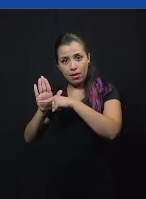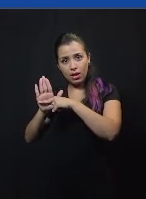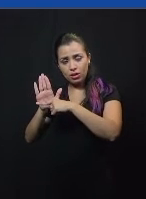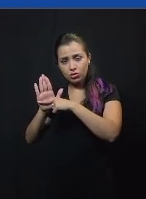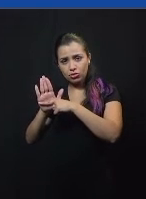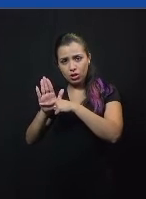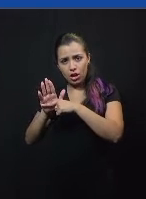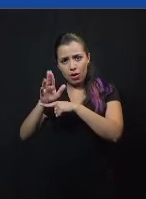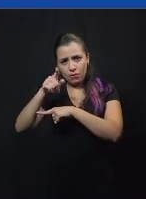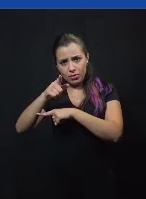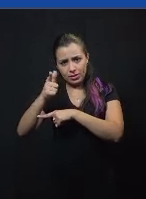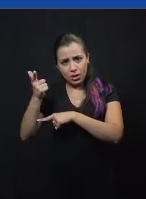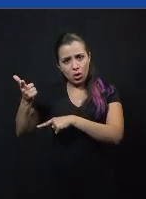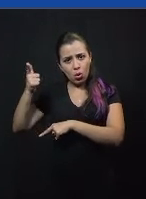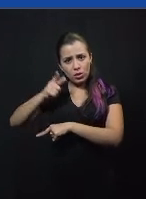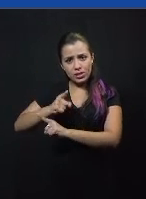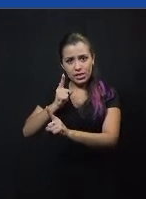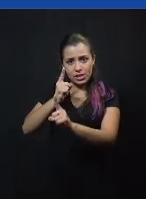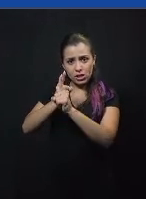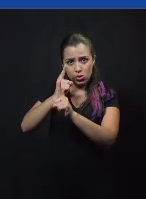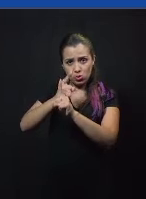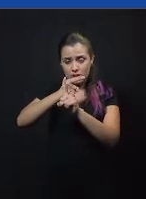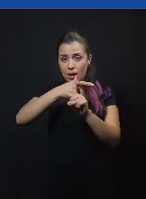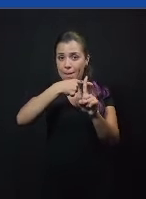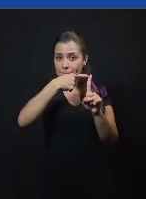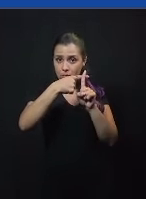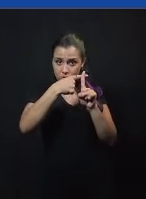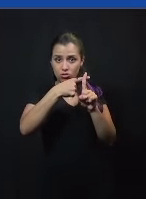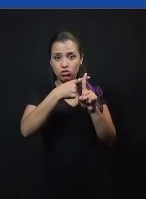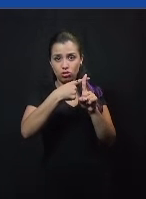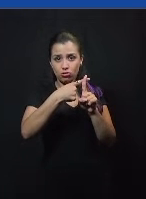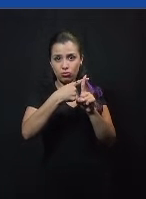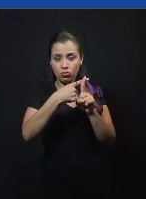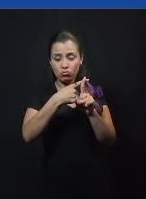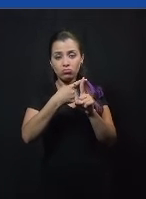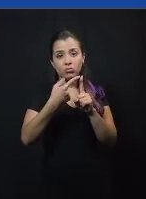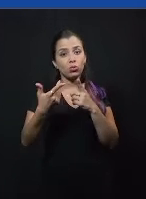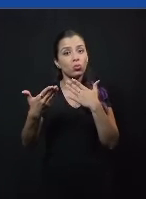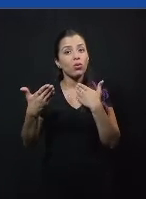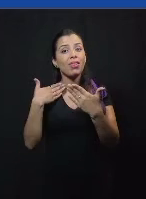possível identificar impactos que sejam positivos a partir do debate, da ampliação dele?